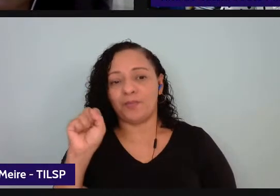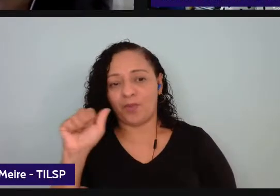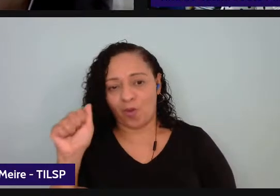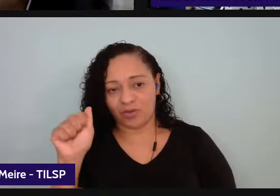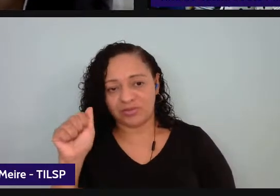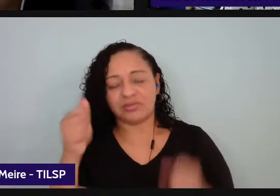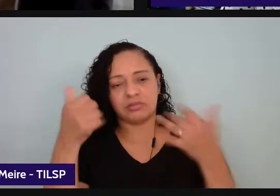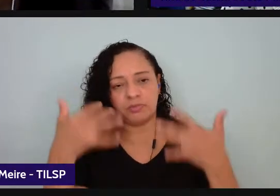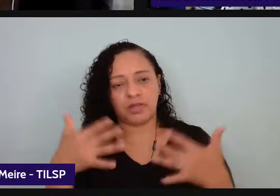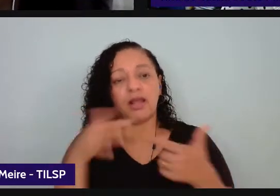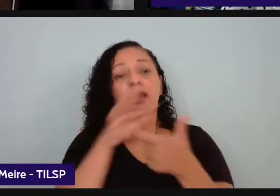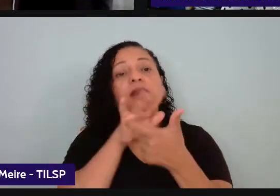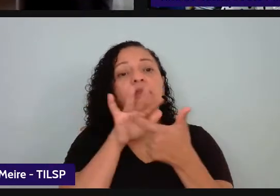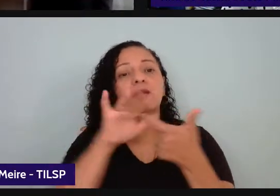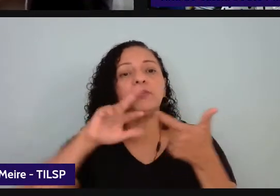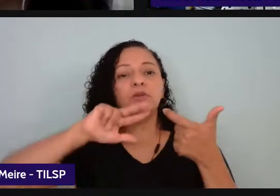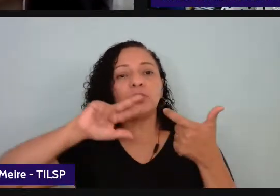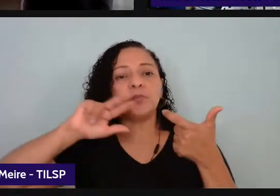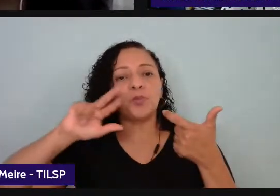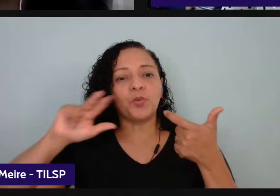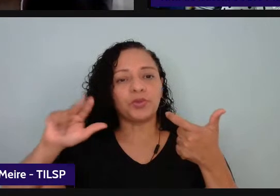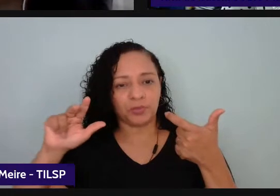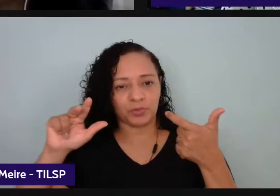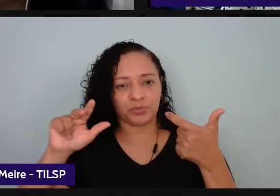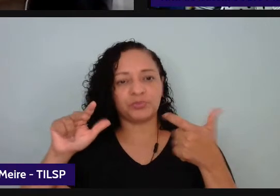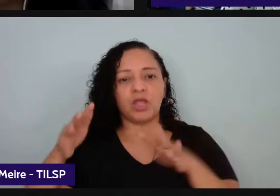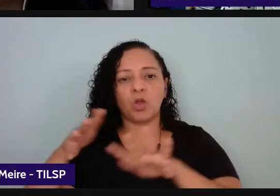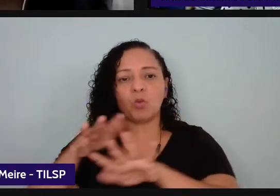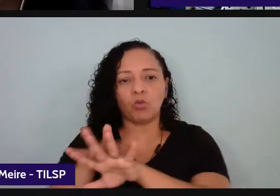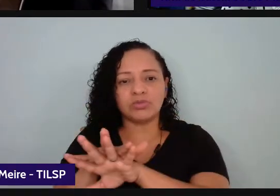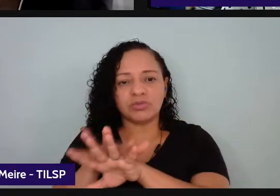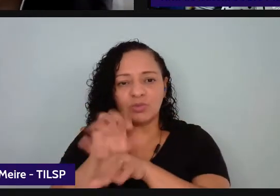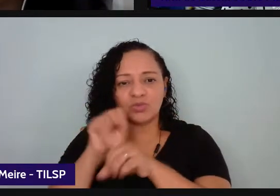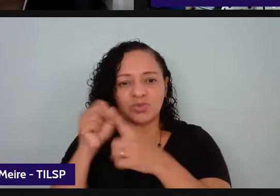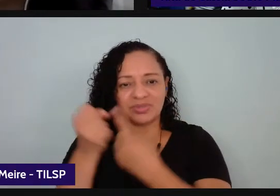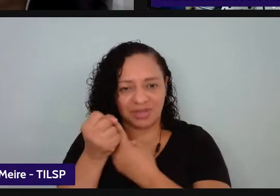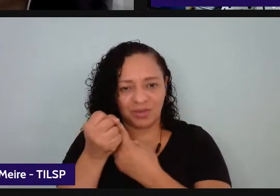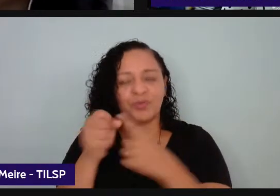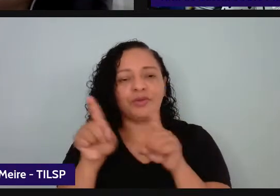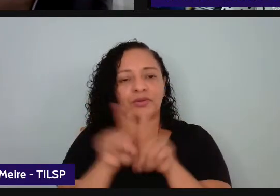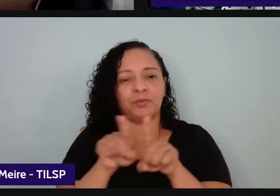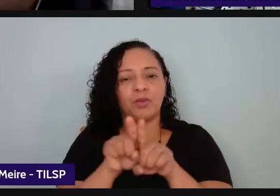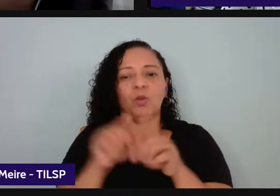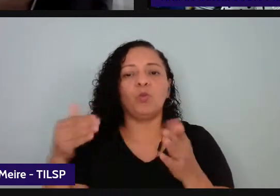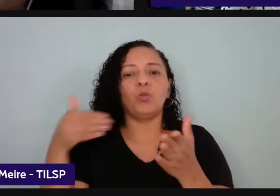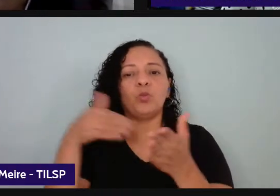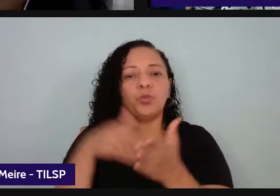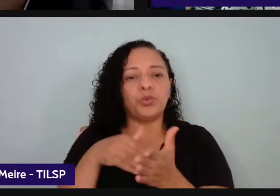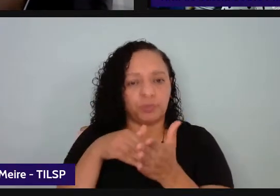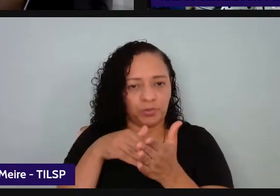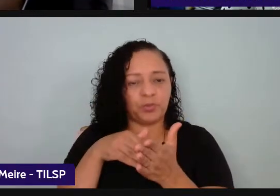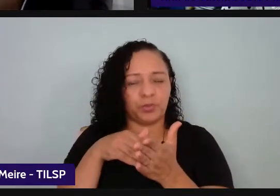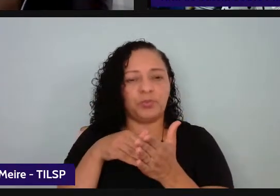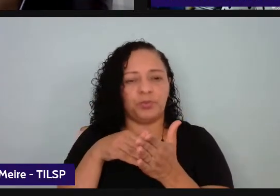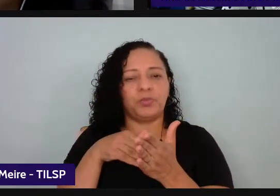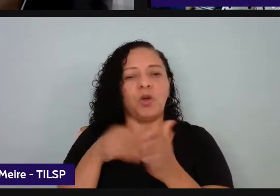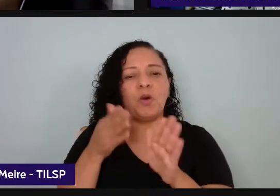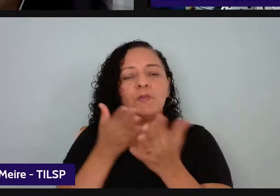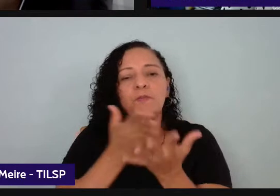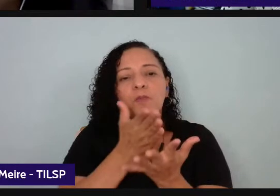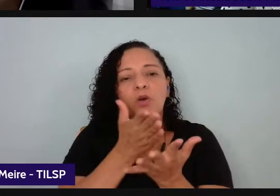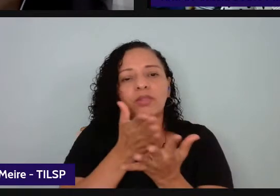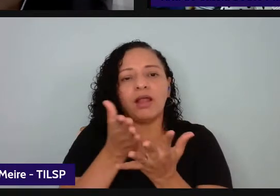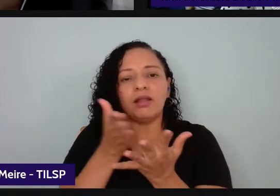Inclusão Social e tem o outro da Multimodalidade esses são livros principalmente da Multimodalidade ele vem